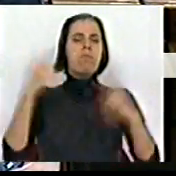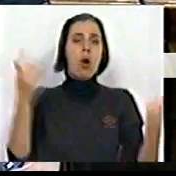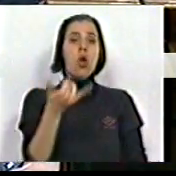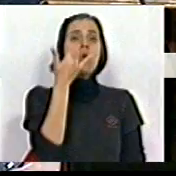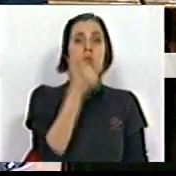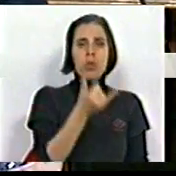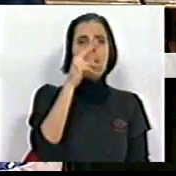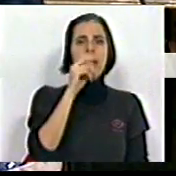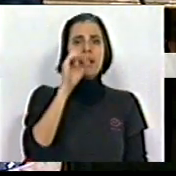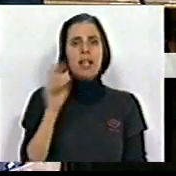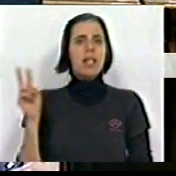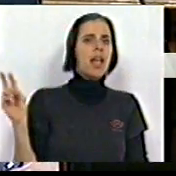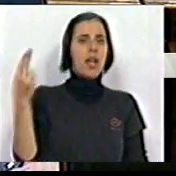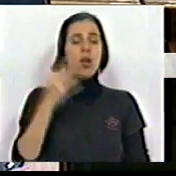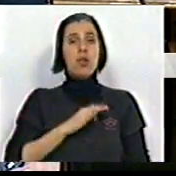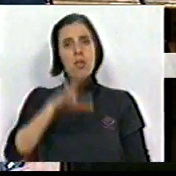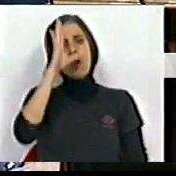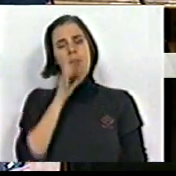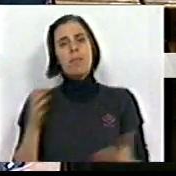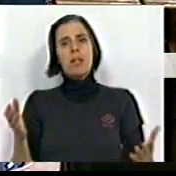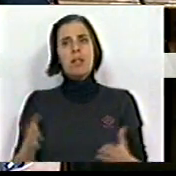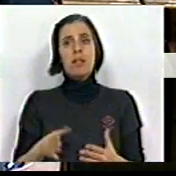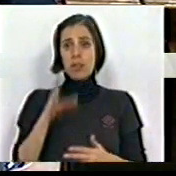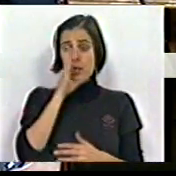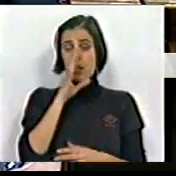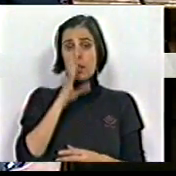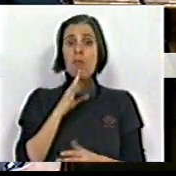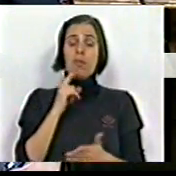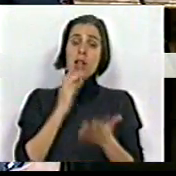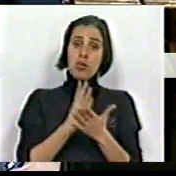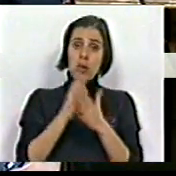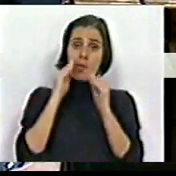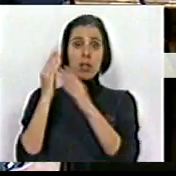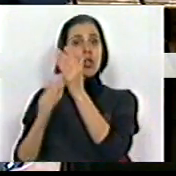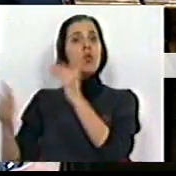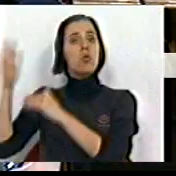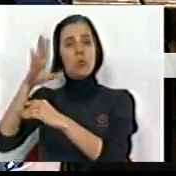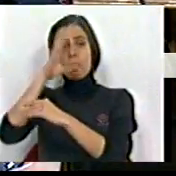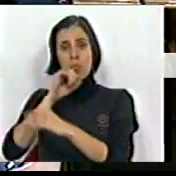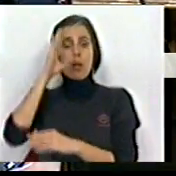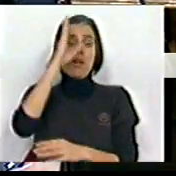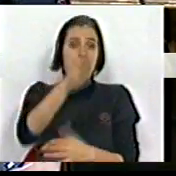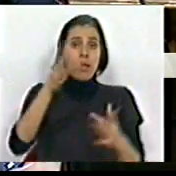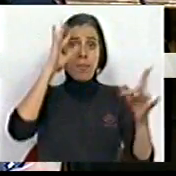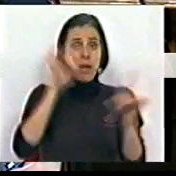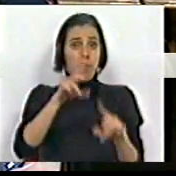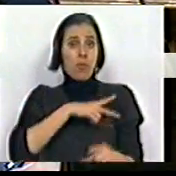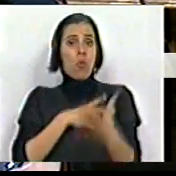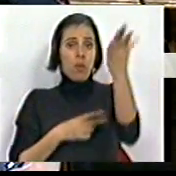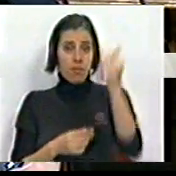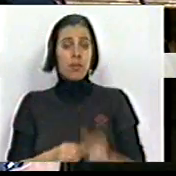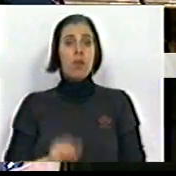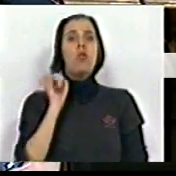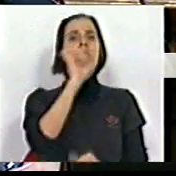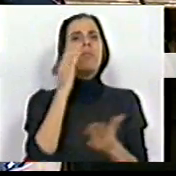230 euros, Senhor Ministro. Se tiver um filho a estudar no ensino superior público e sabe bem que é professor universitário,